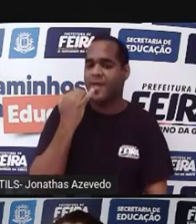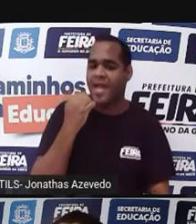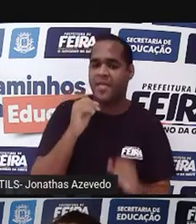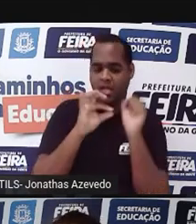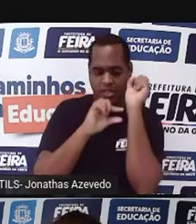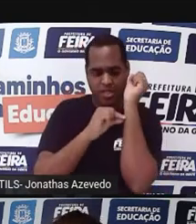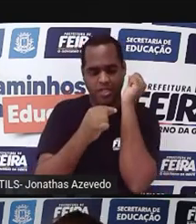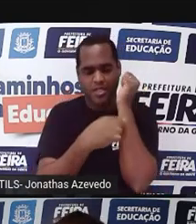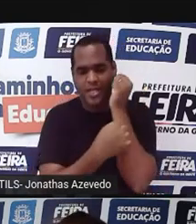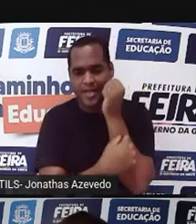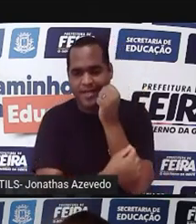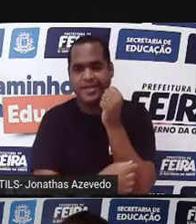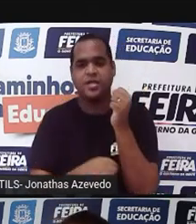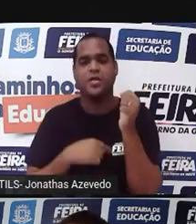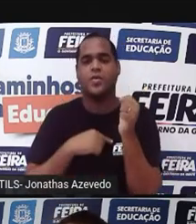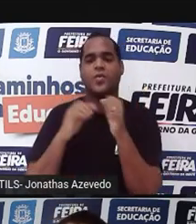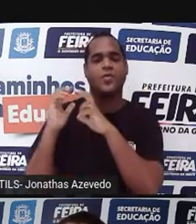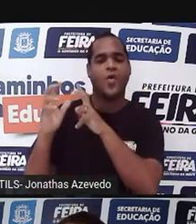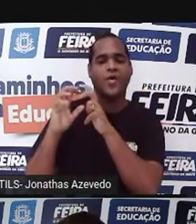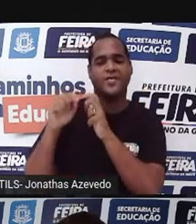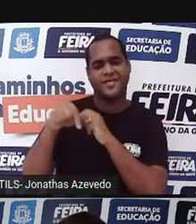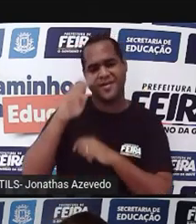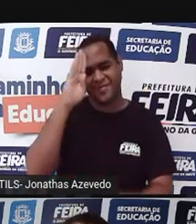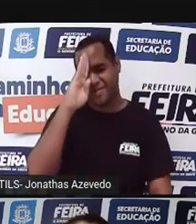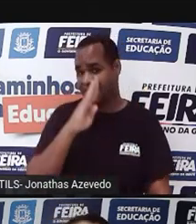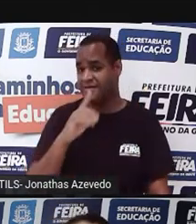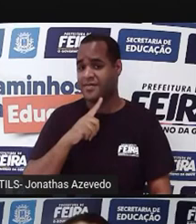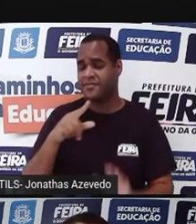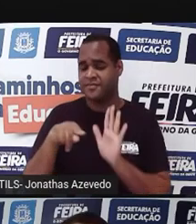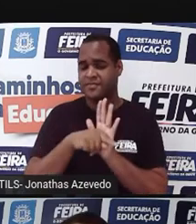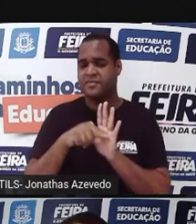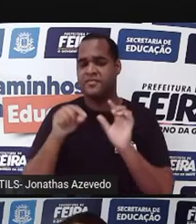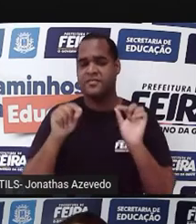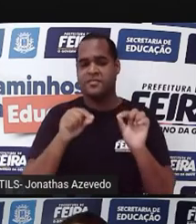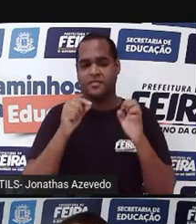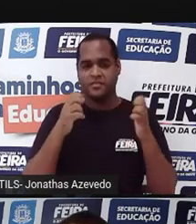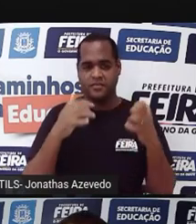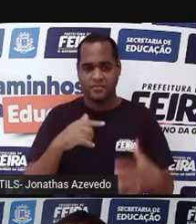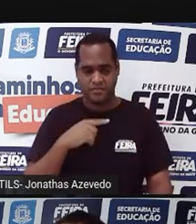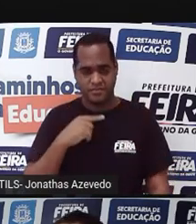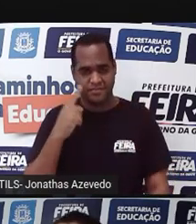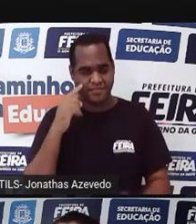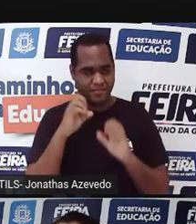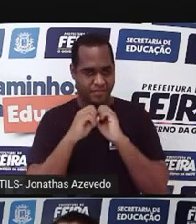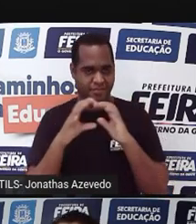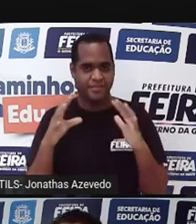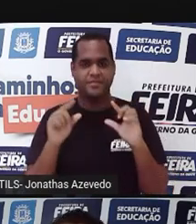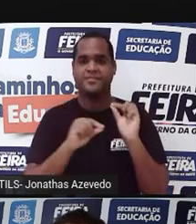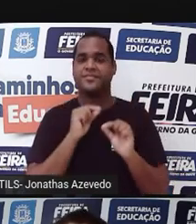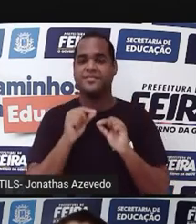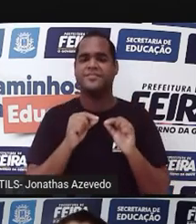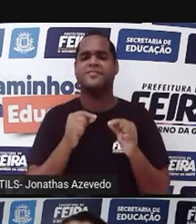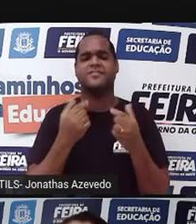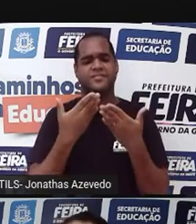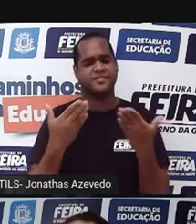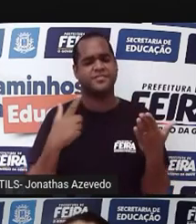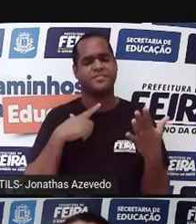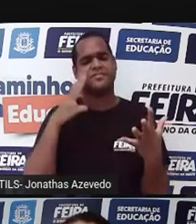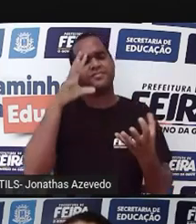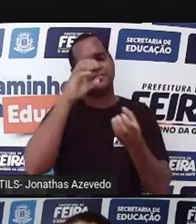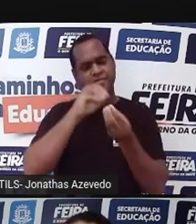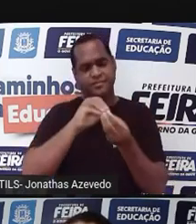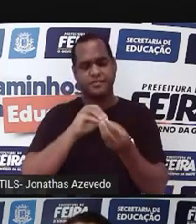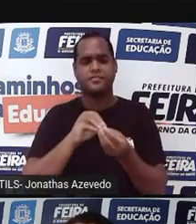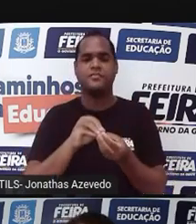jabuticaba ou coco, que não é um fruto brasileiro? Quero saber se vocês vão descobrir aí, tá? Vamos lá. Então, gente, de uma forma geral.